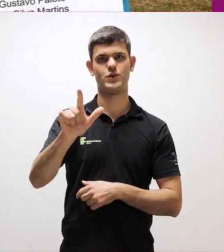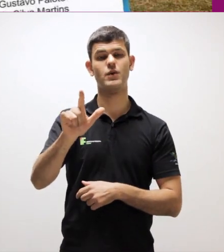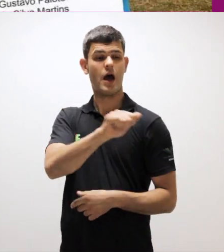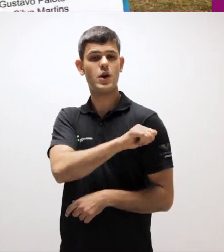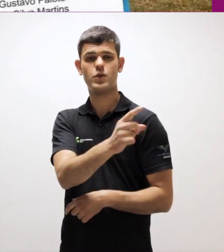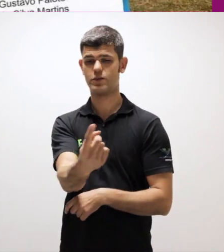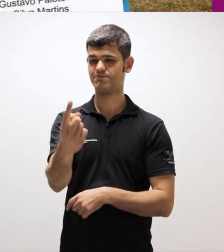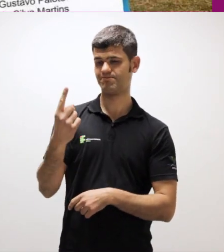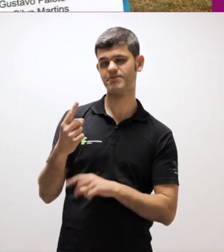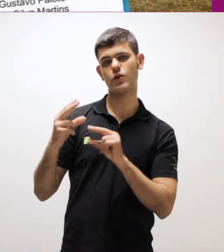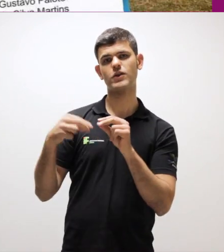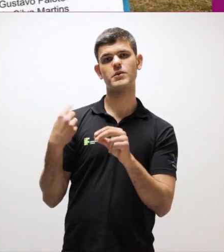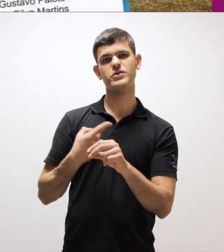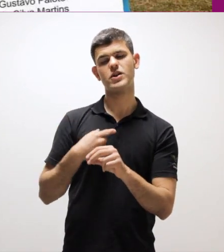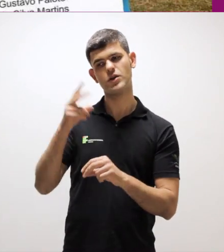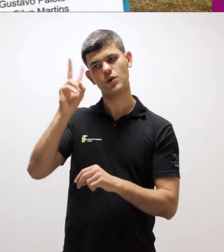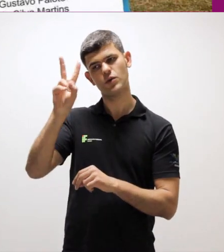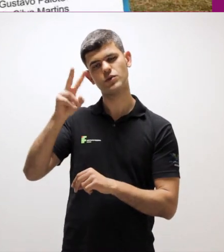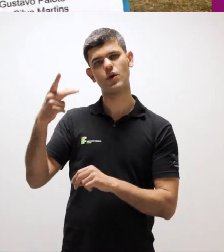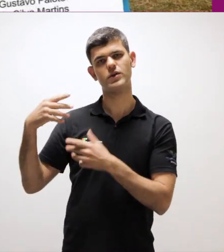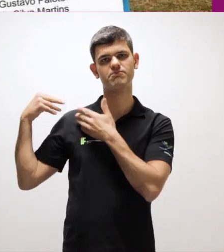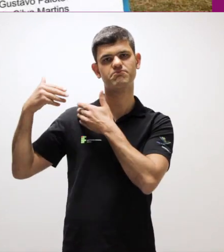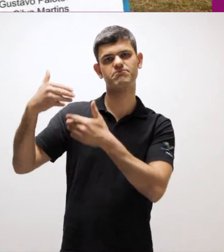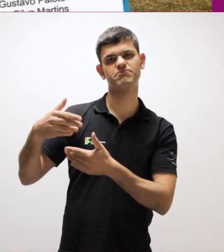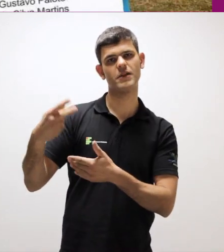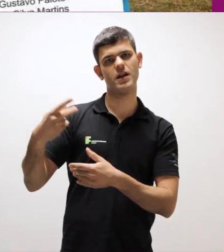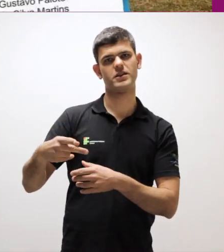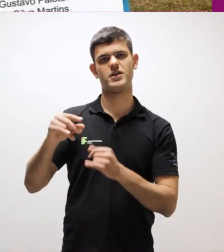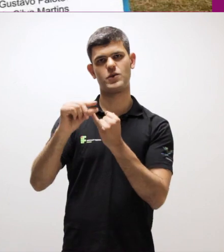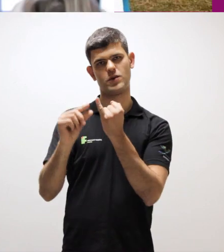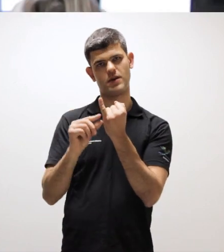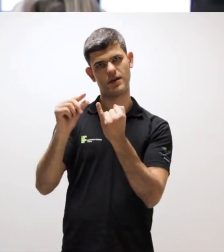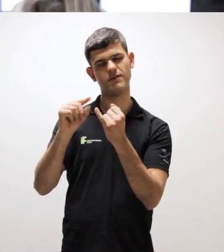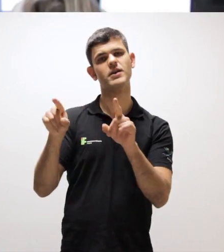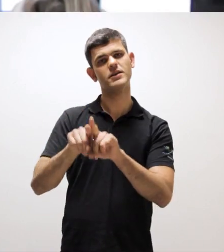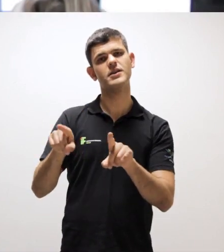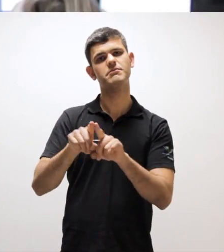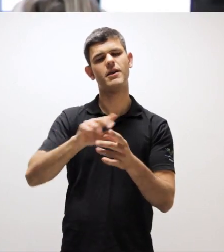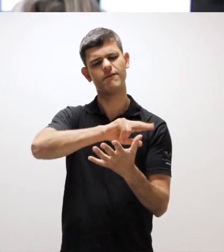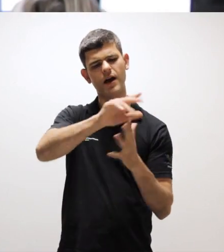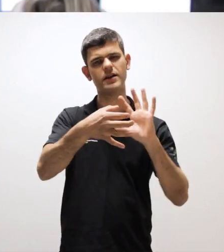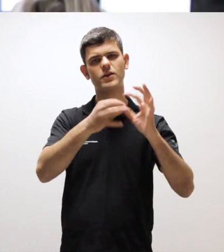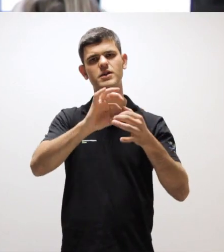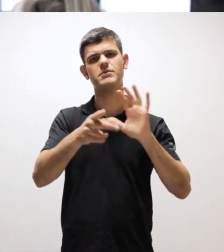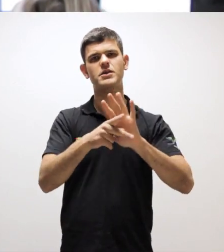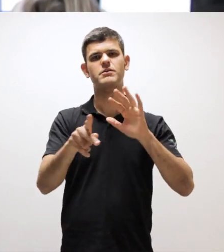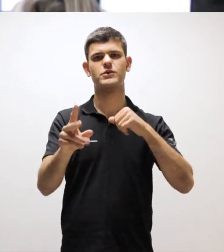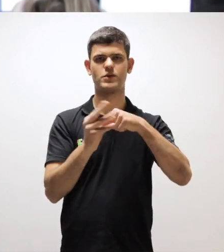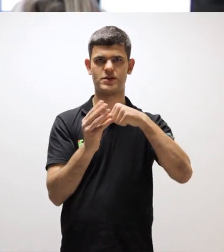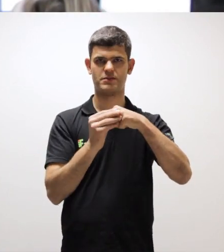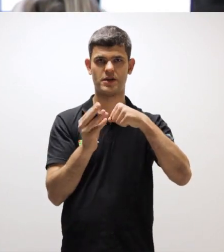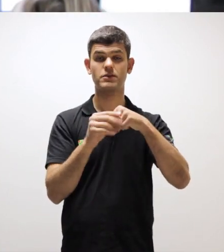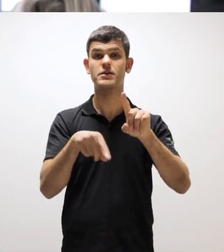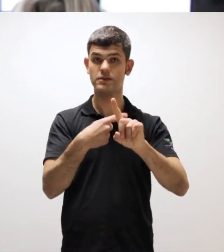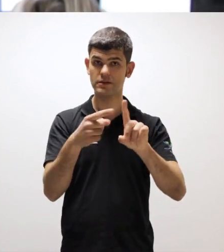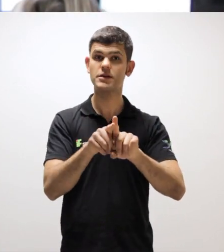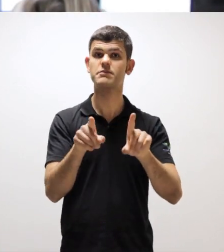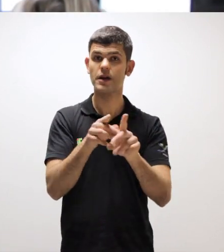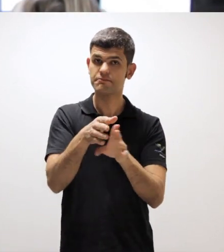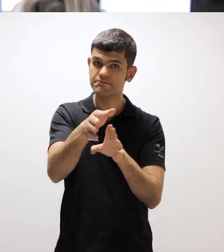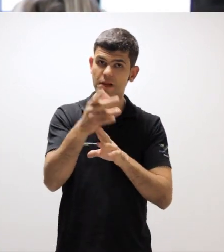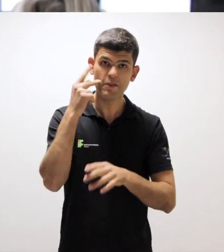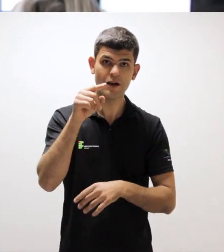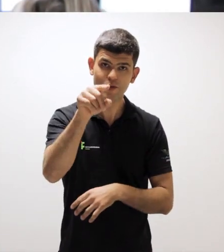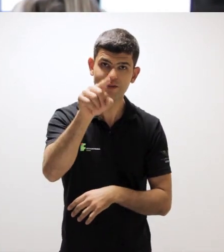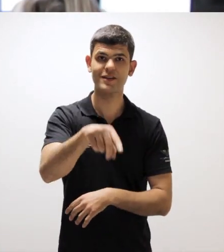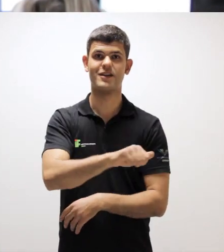Ele conversou conosco e contou um pouquinho da sua trajetória no IFPR em diferentes Olimpíadas de Conhecimento e ainda deixou um